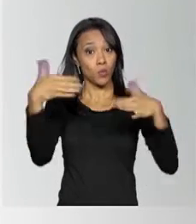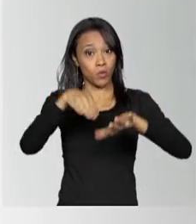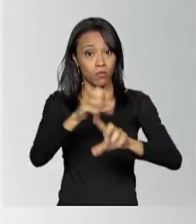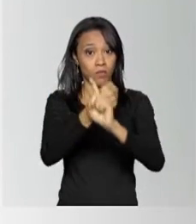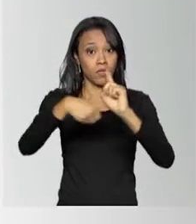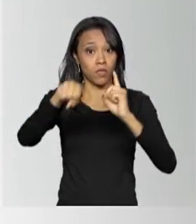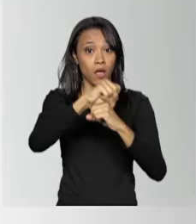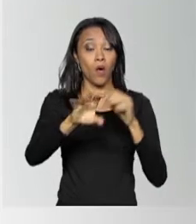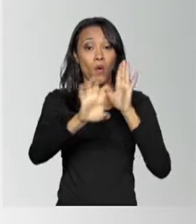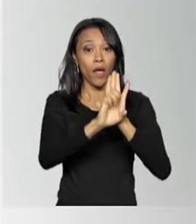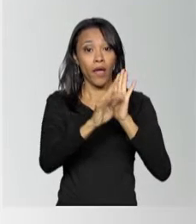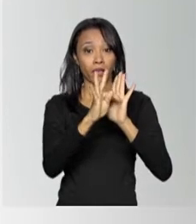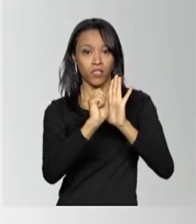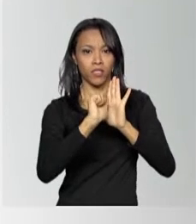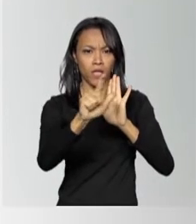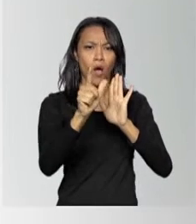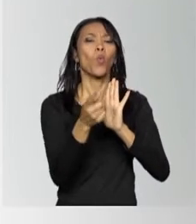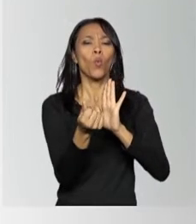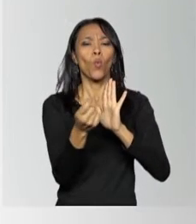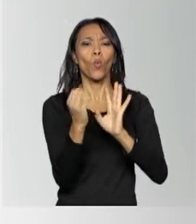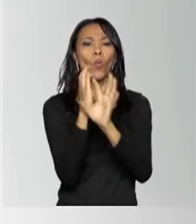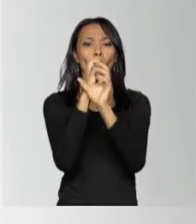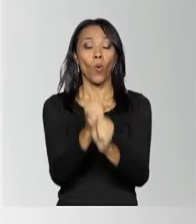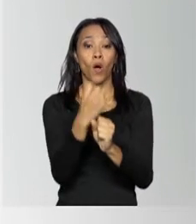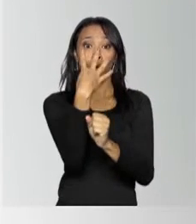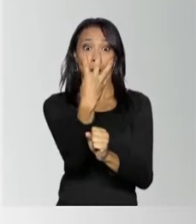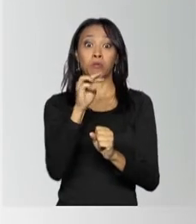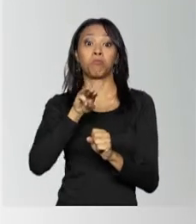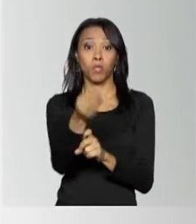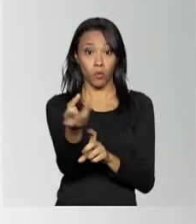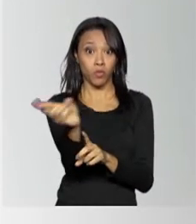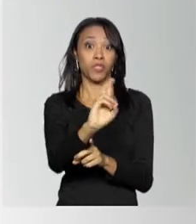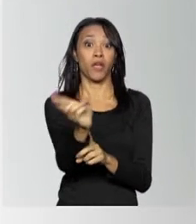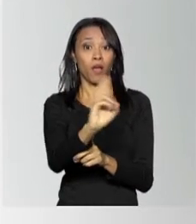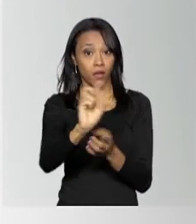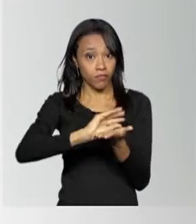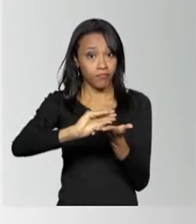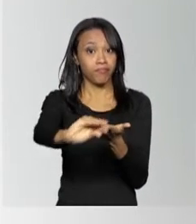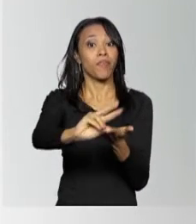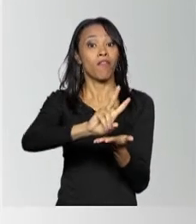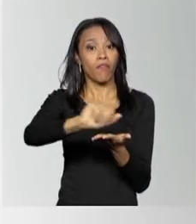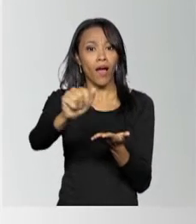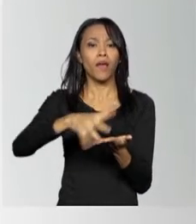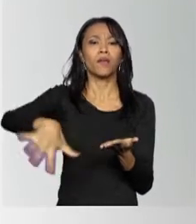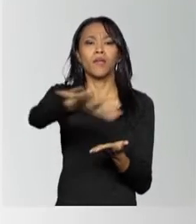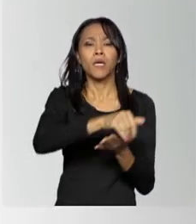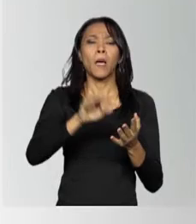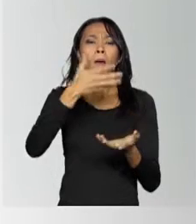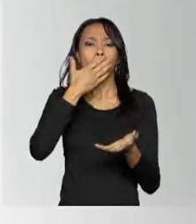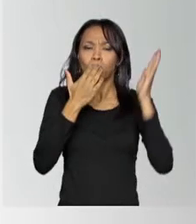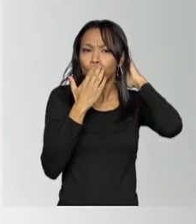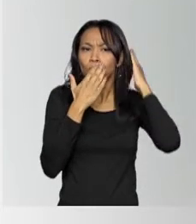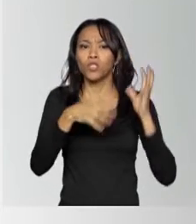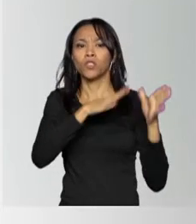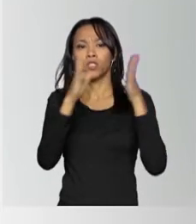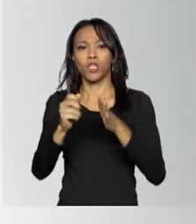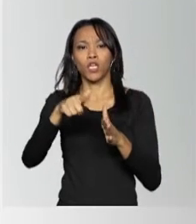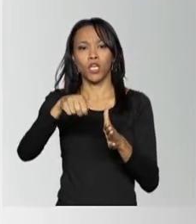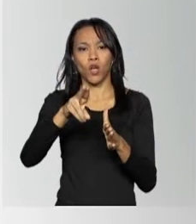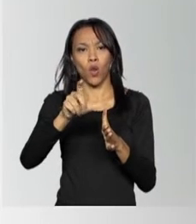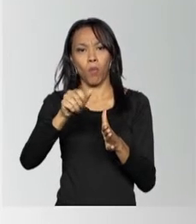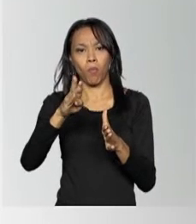edital, que disponibilizará até 4 milhões de reais, é destinado aos povos indígenas, quilombolas,